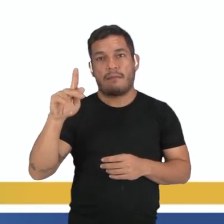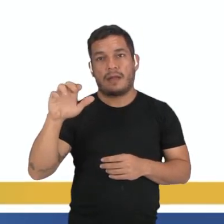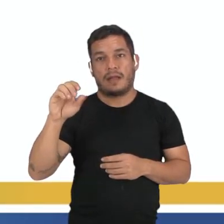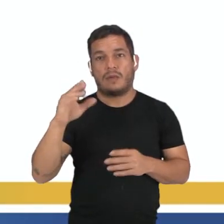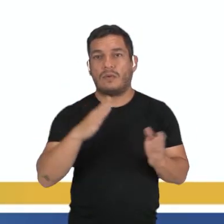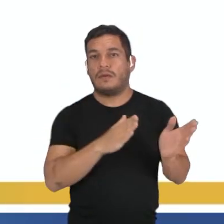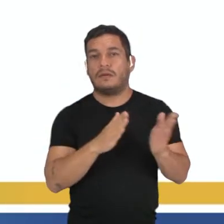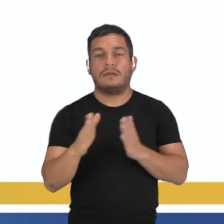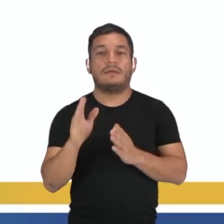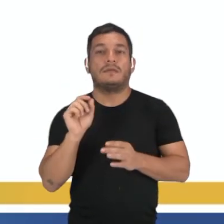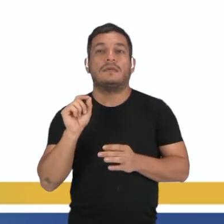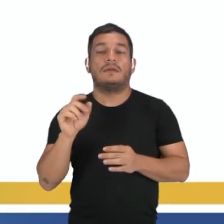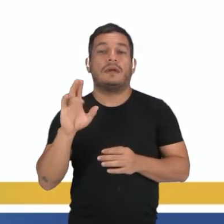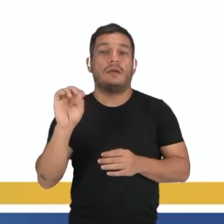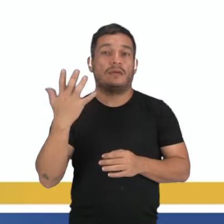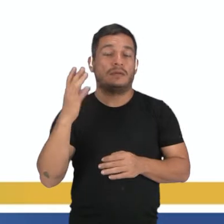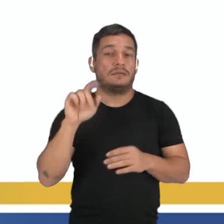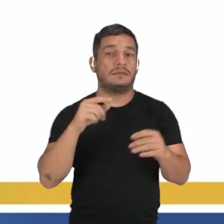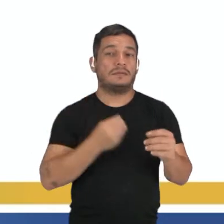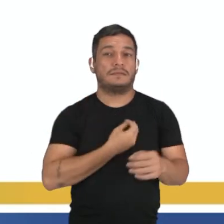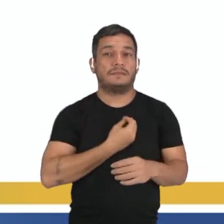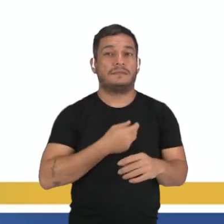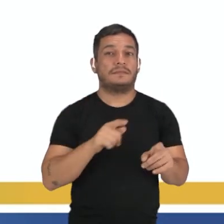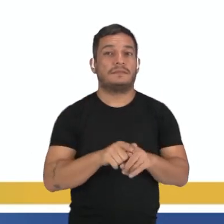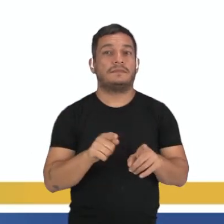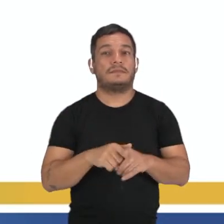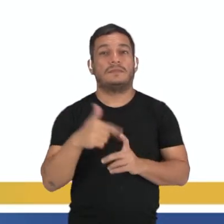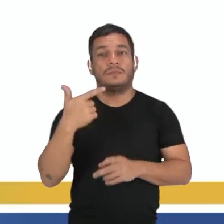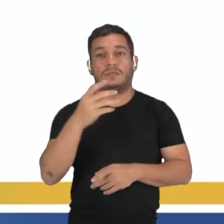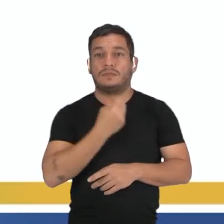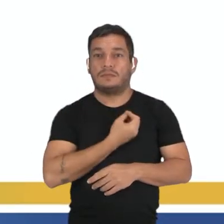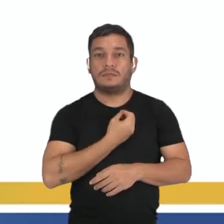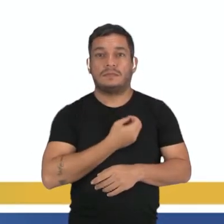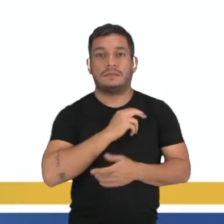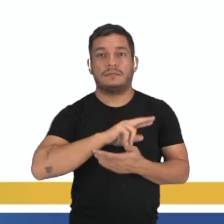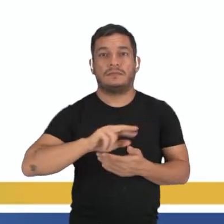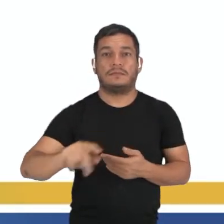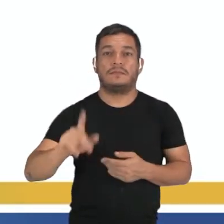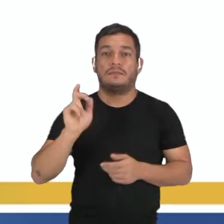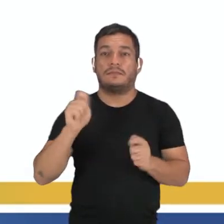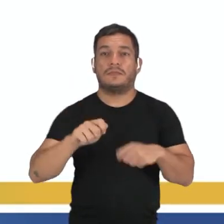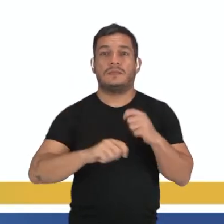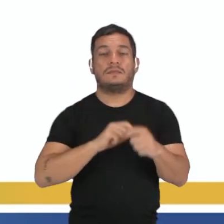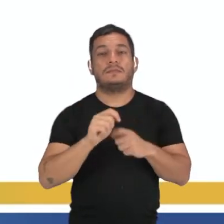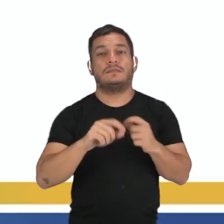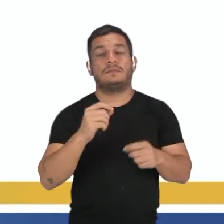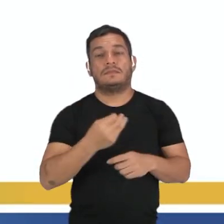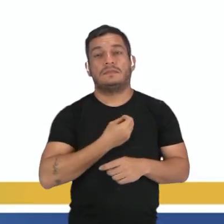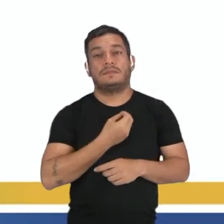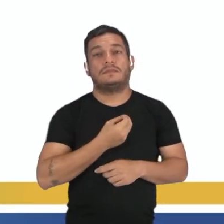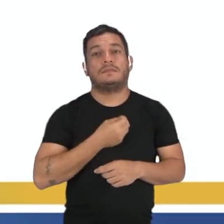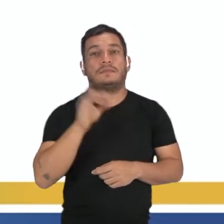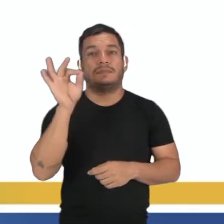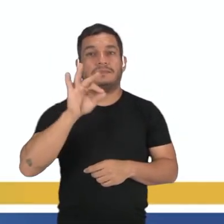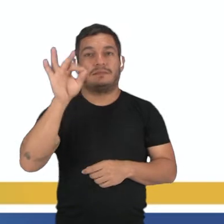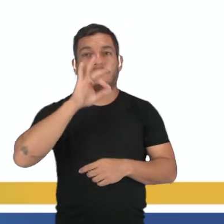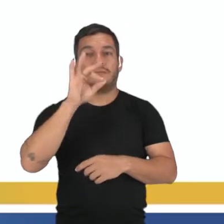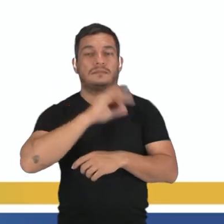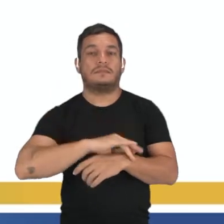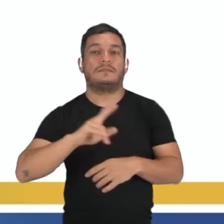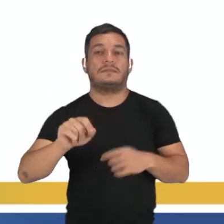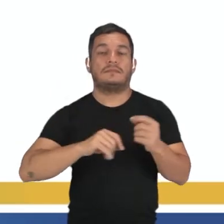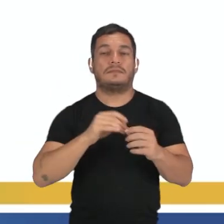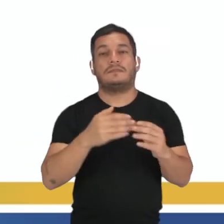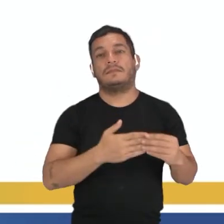processo de polinização geralmente conta com a participação de outros seres vivos, o que pode ser aí a participação de alguns insetos, né, que vão